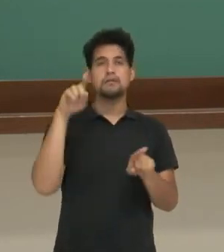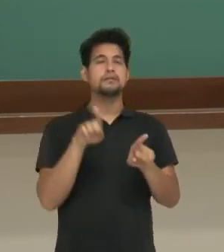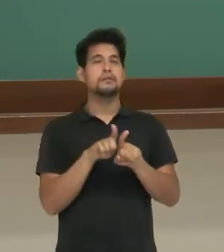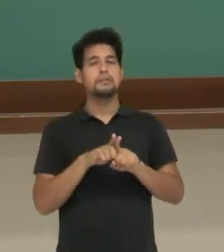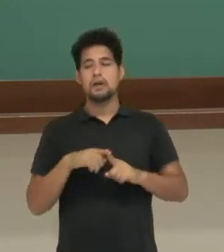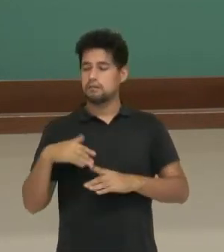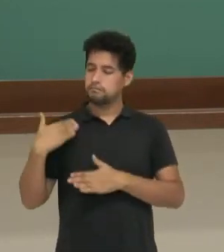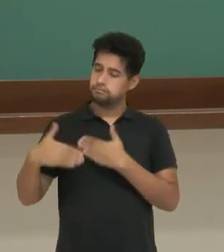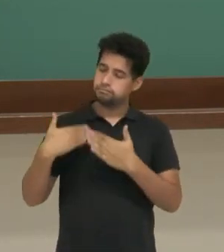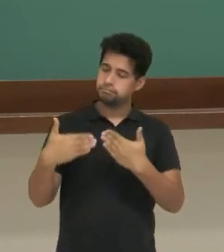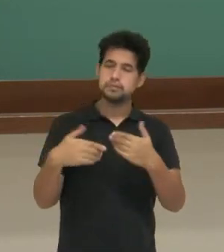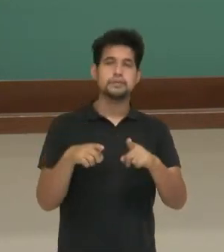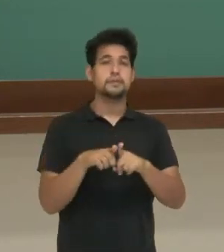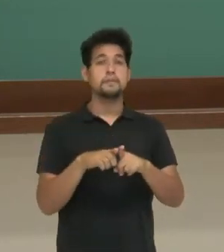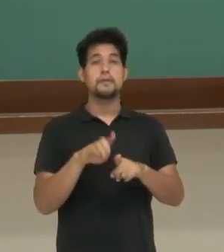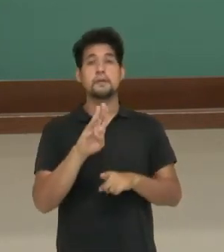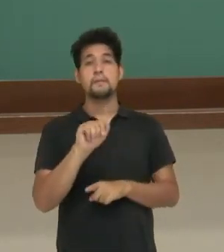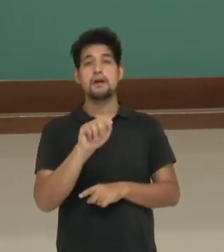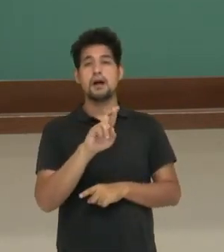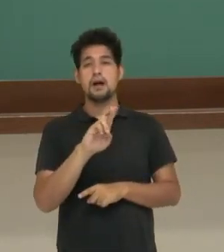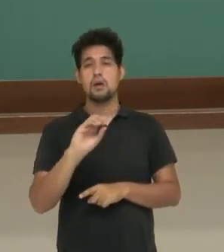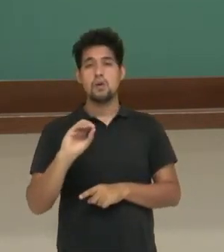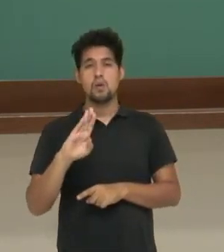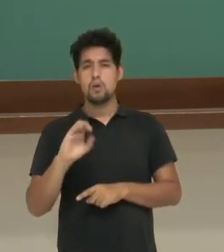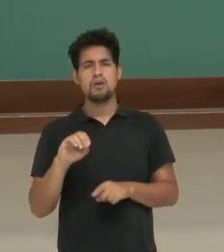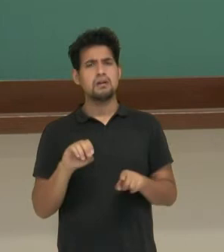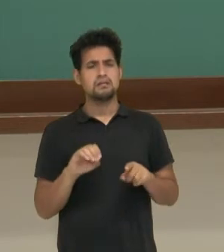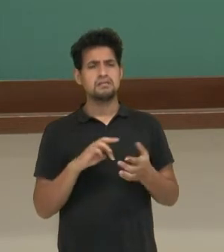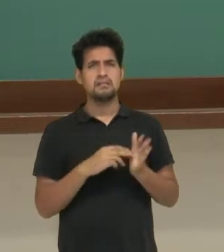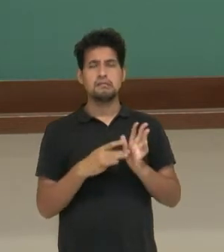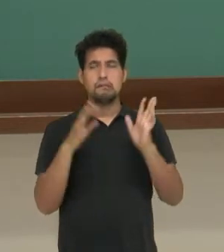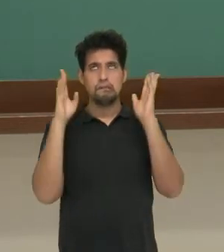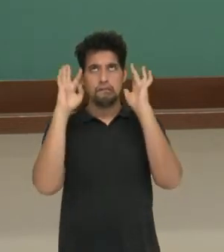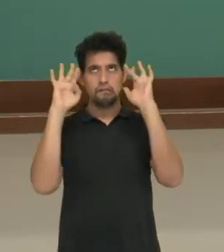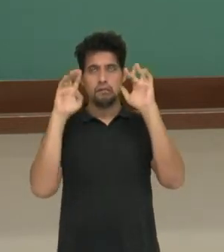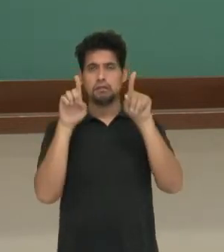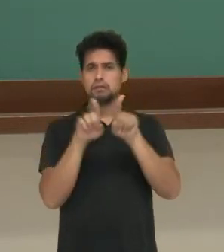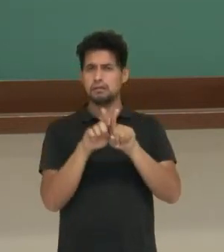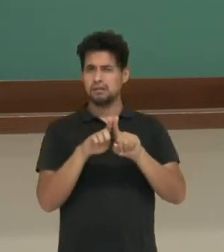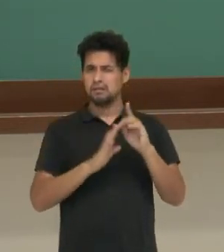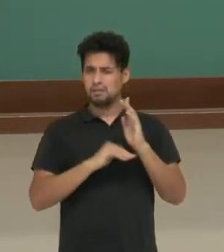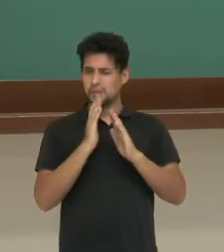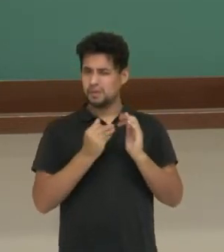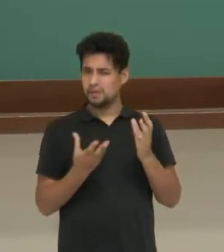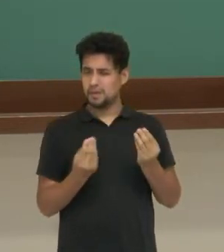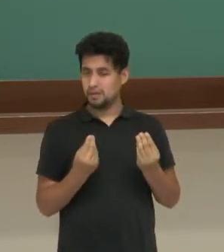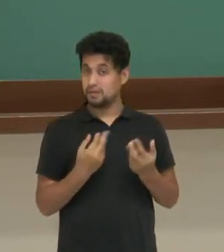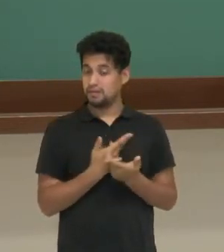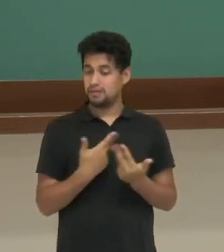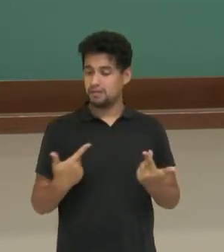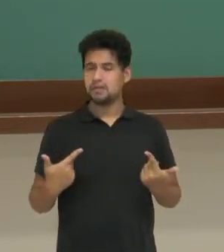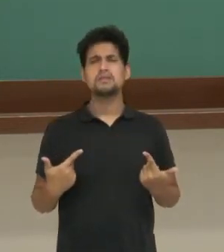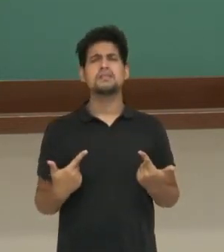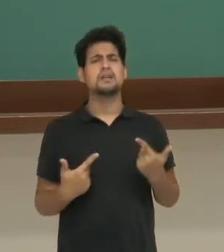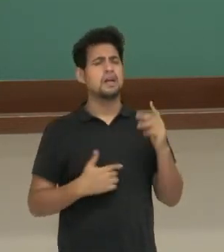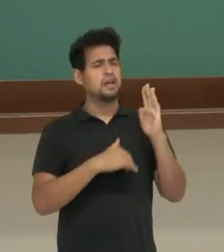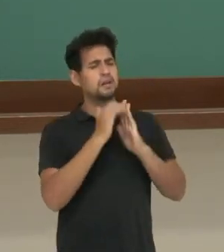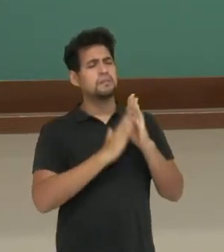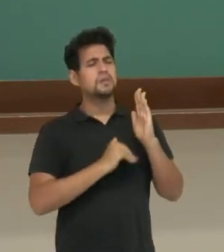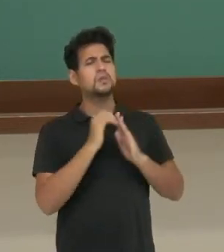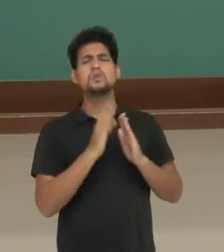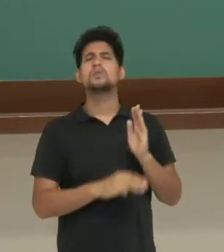Renascimento, do Barroco? Será que eles eram fantasiosos? Será que eles fantasiavam demais? E as pinturas